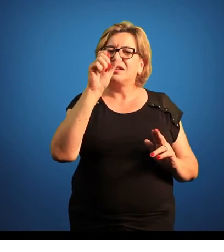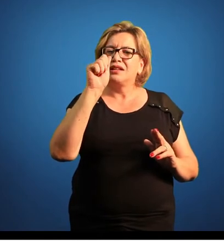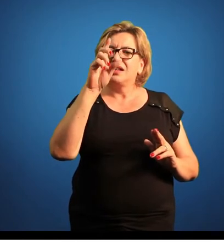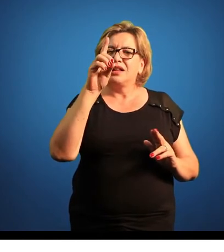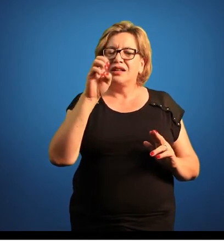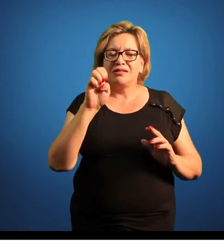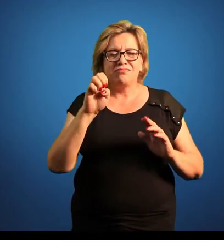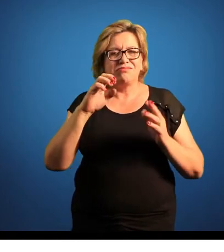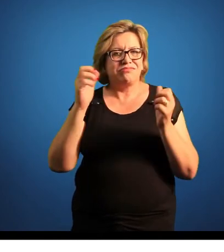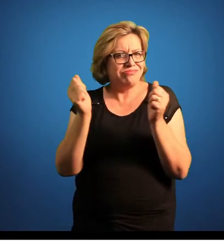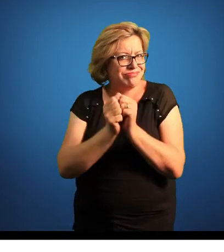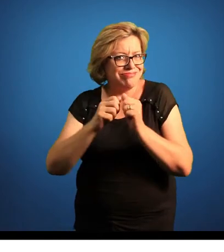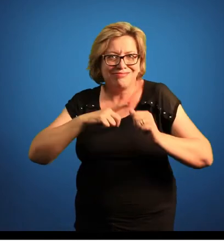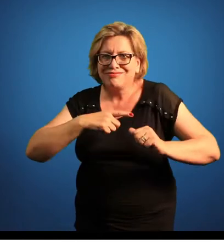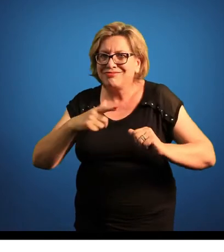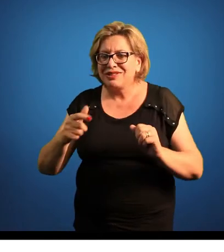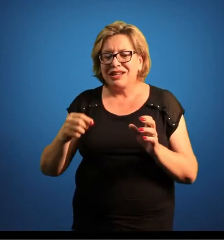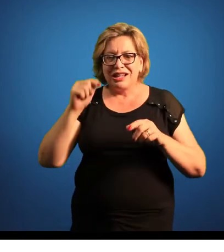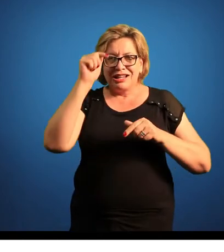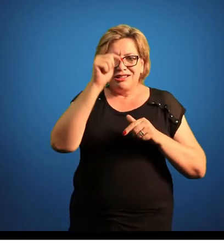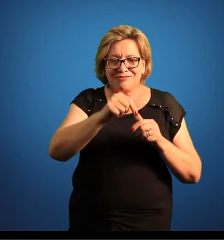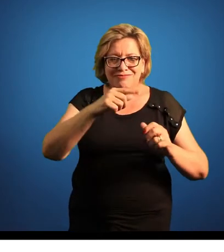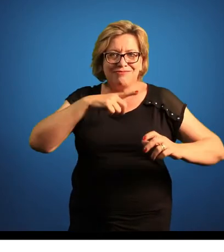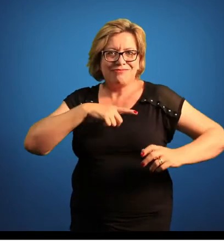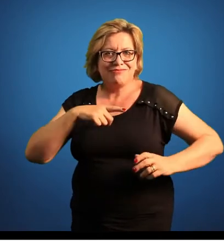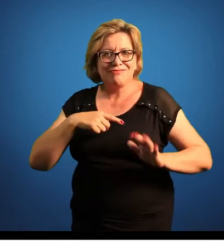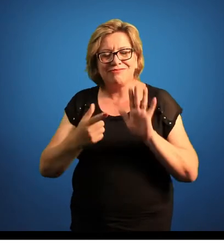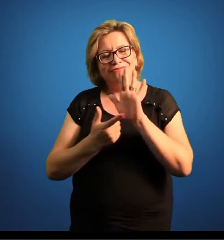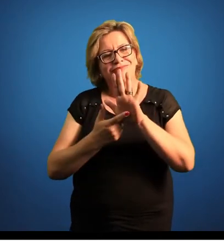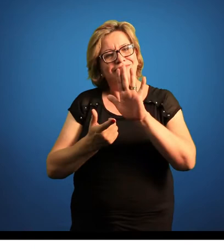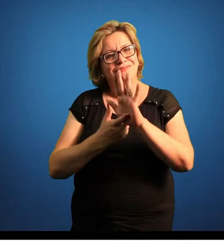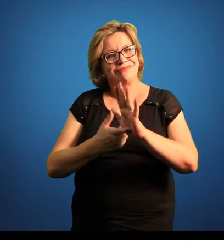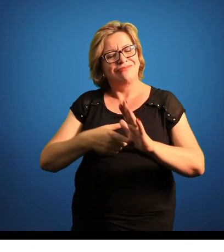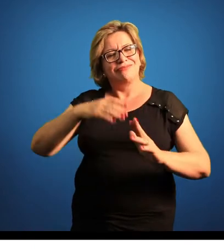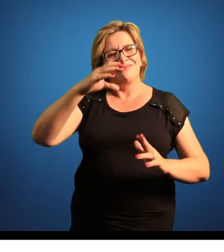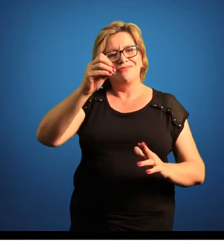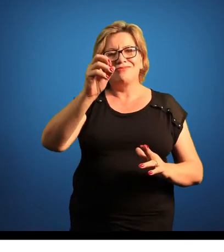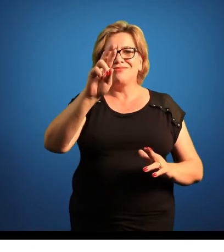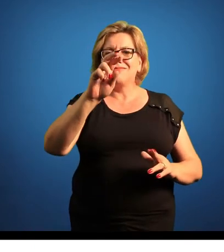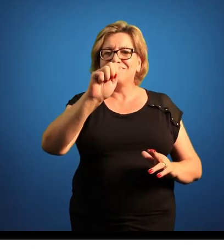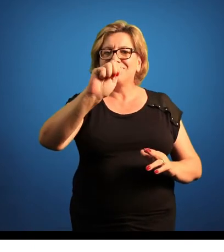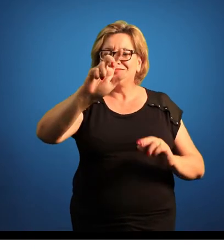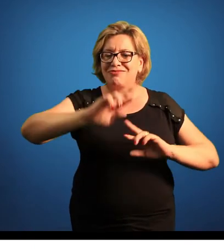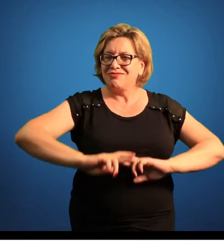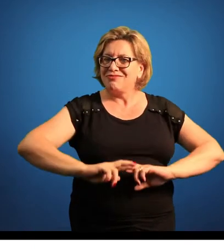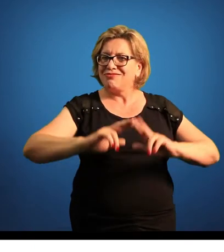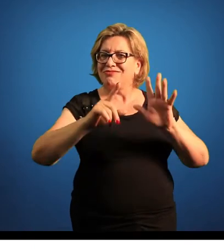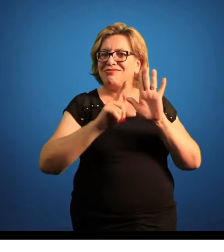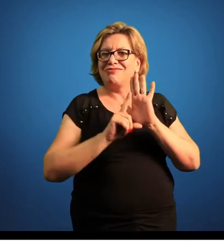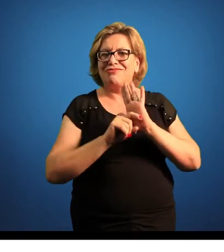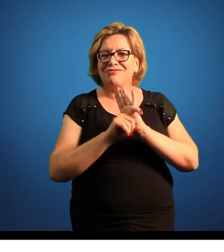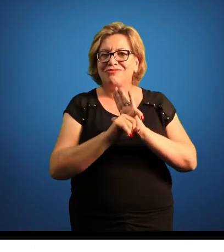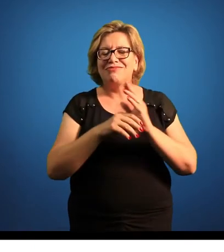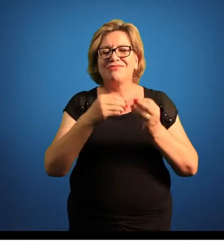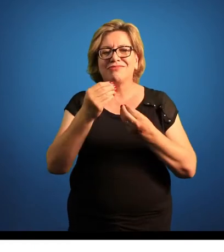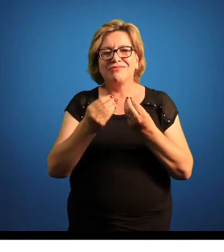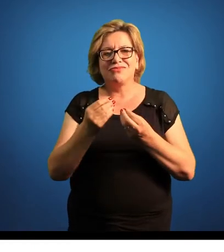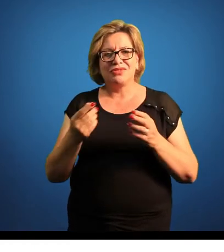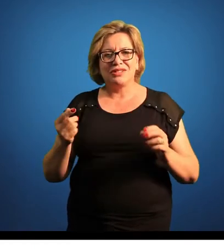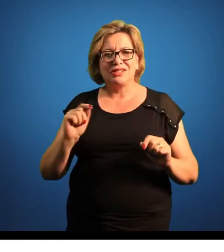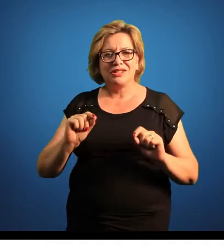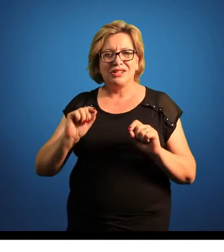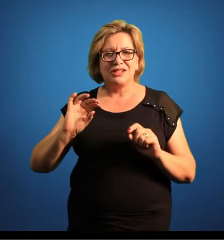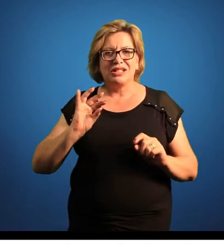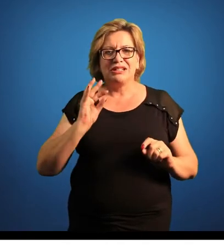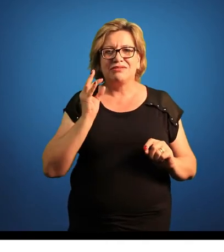ecologia, o ambiente do Recife de Coral. Então, uma coisa bastante interessante que acontece com os corais é que,